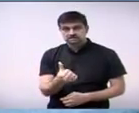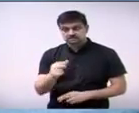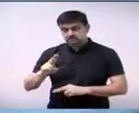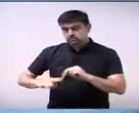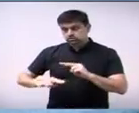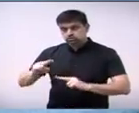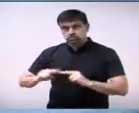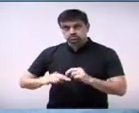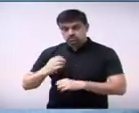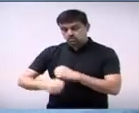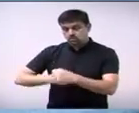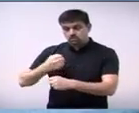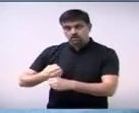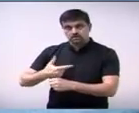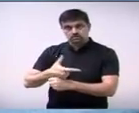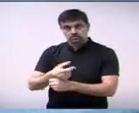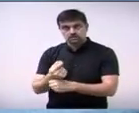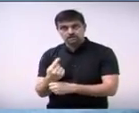2014.